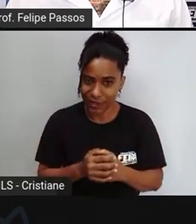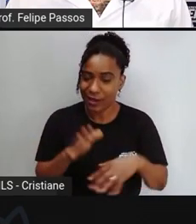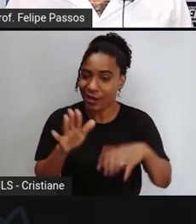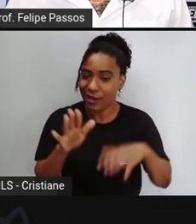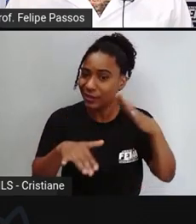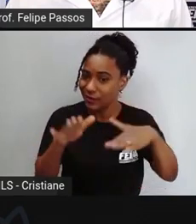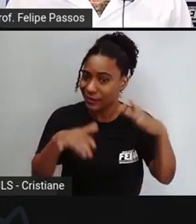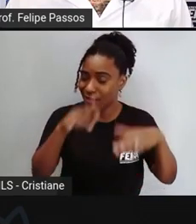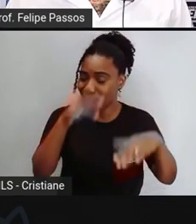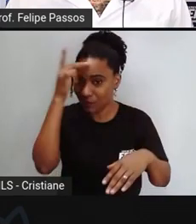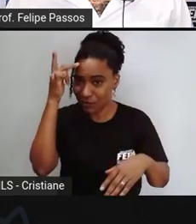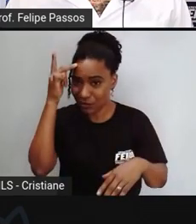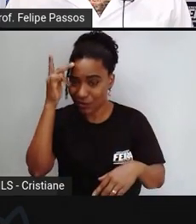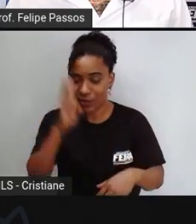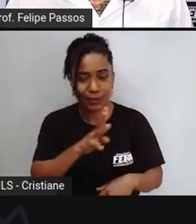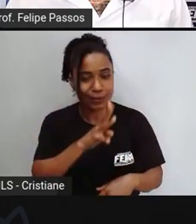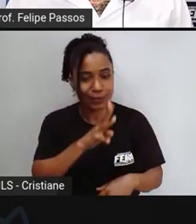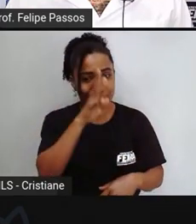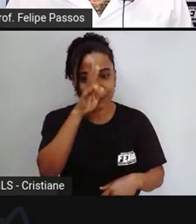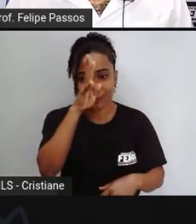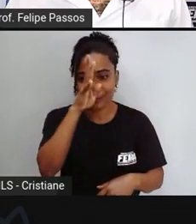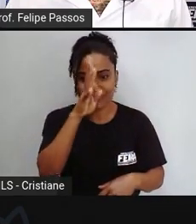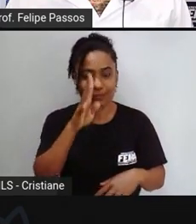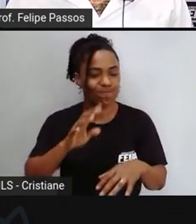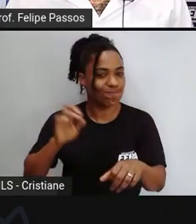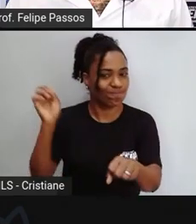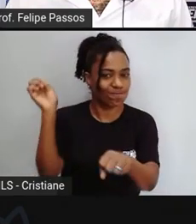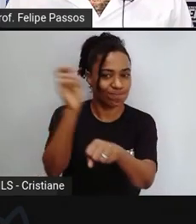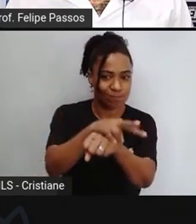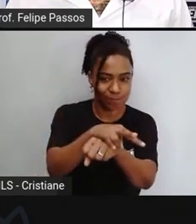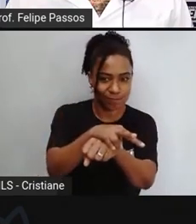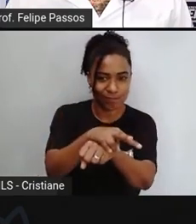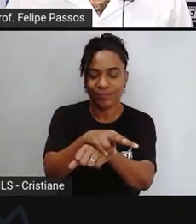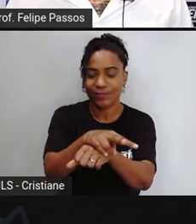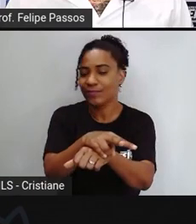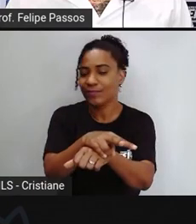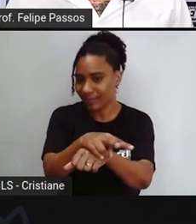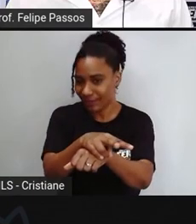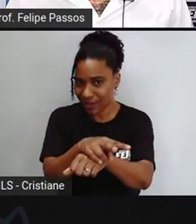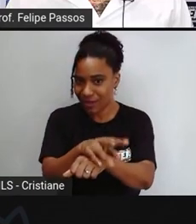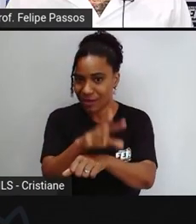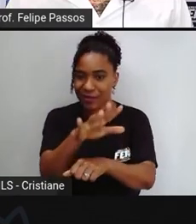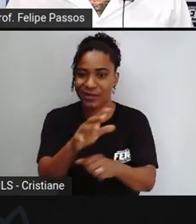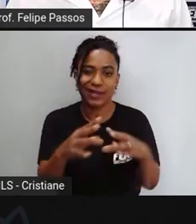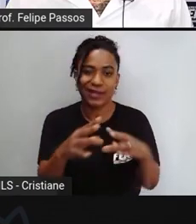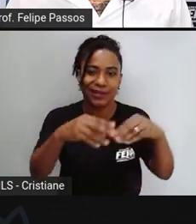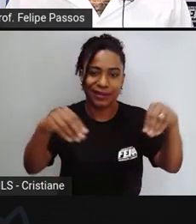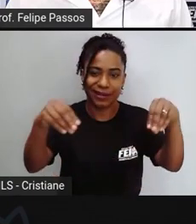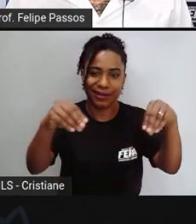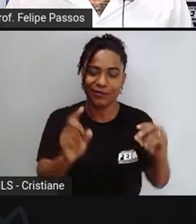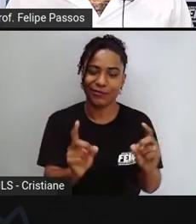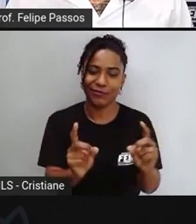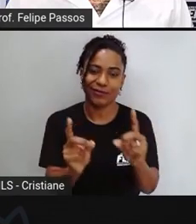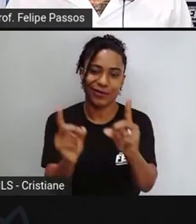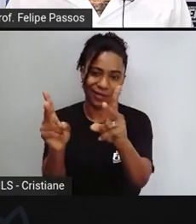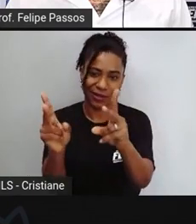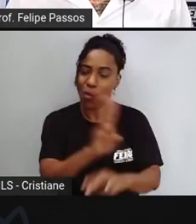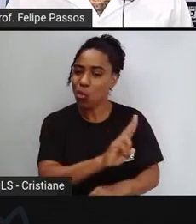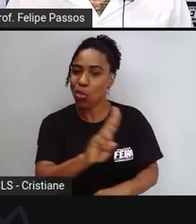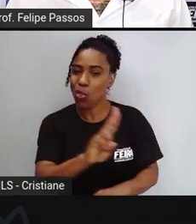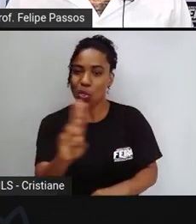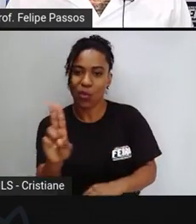proprietário porque o proprietário não deseja colocar o seu nome